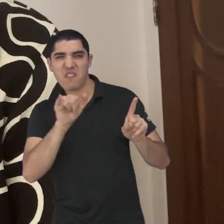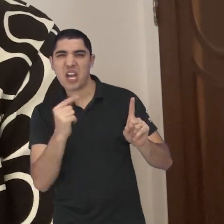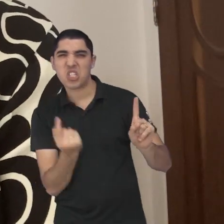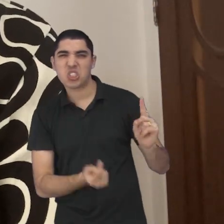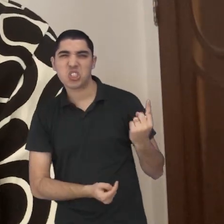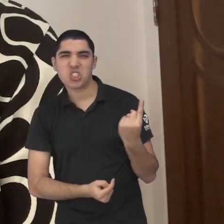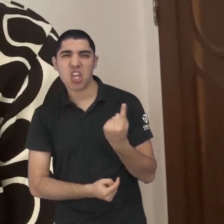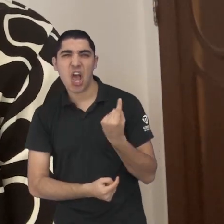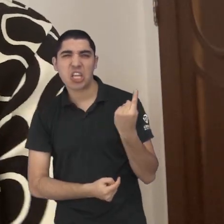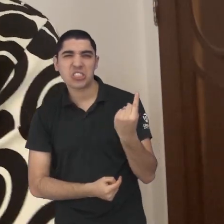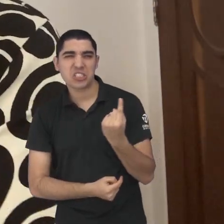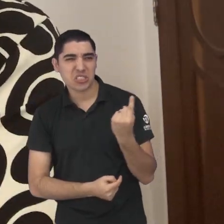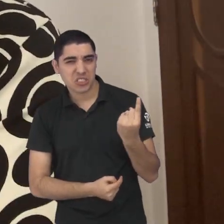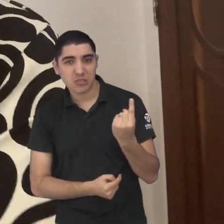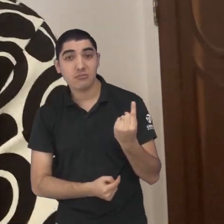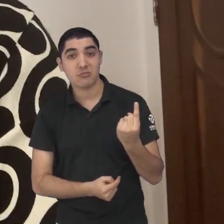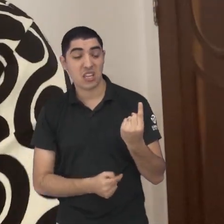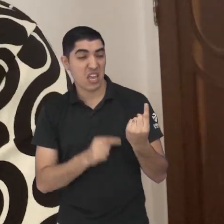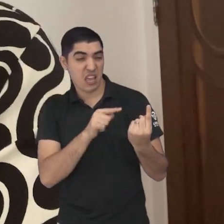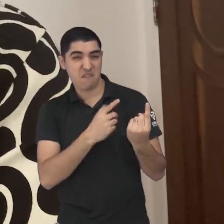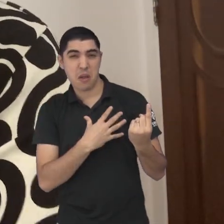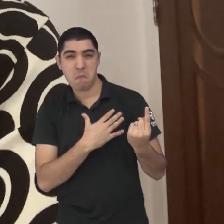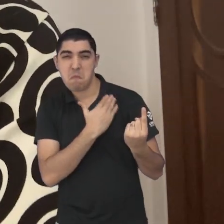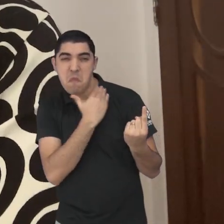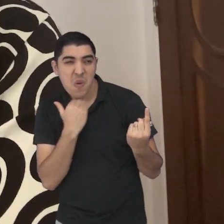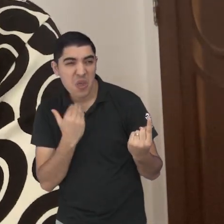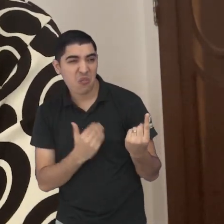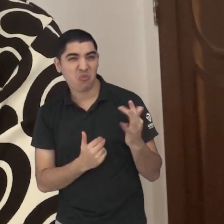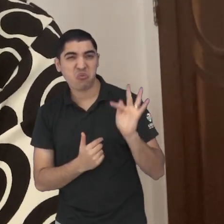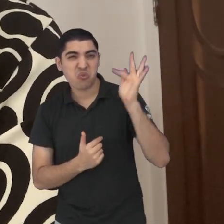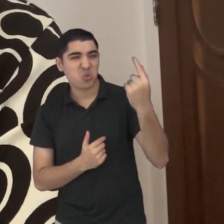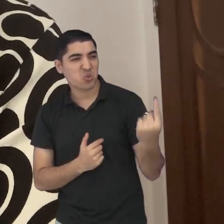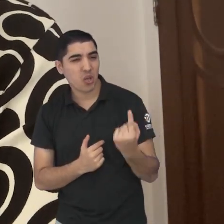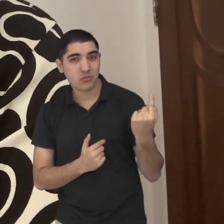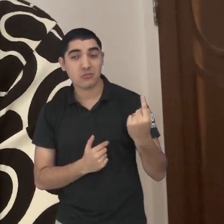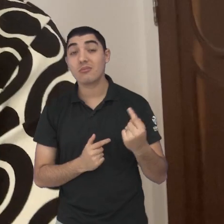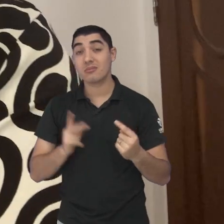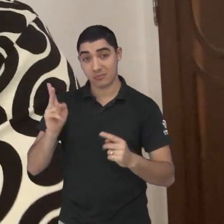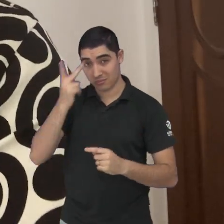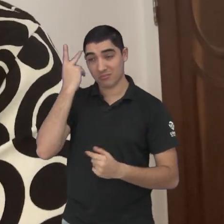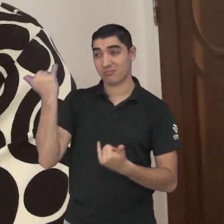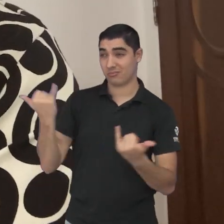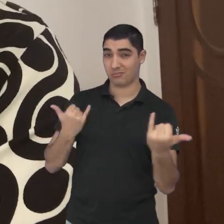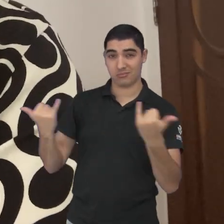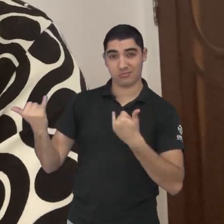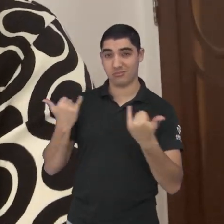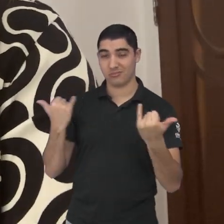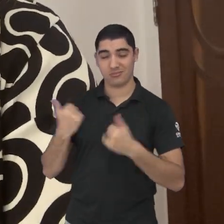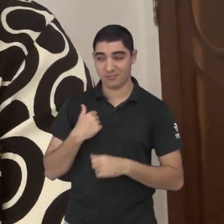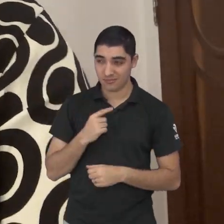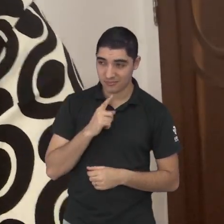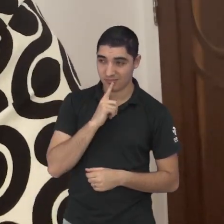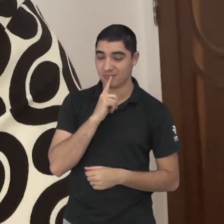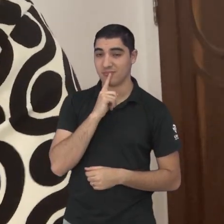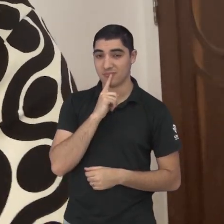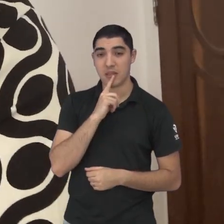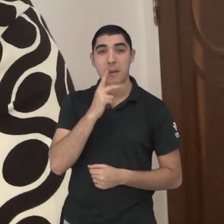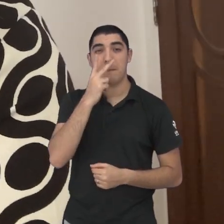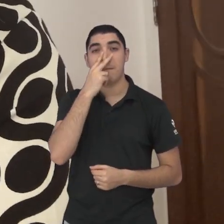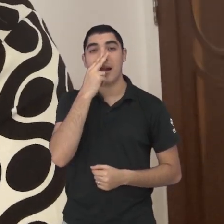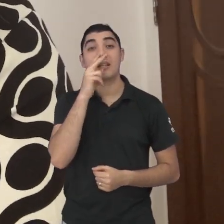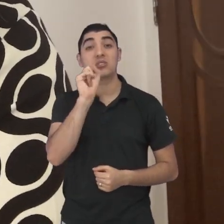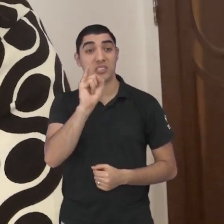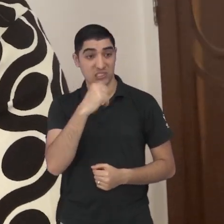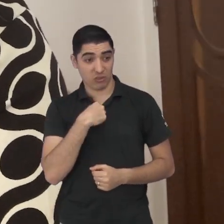pessoas como uma pessoa solitária, uma pessoa que vai morrer sozinha. E é isso que as pessoas